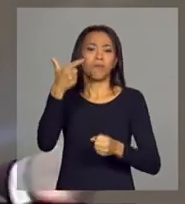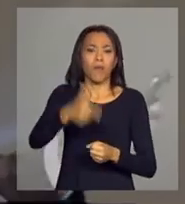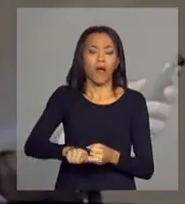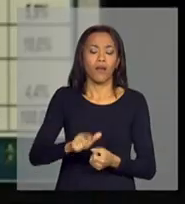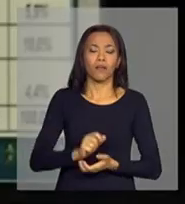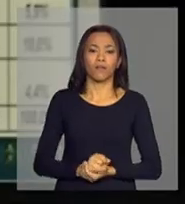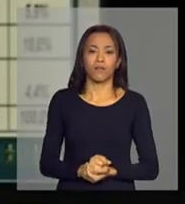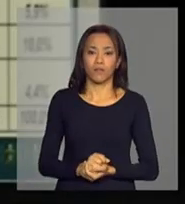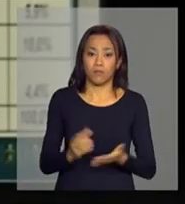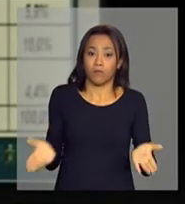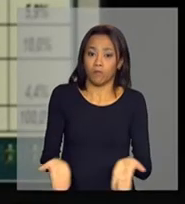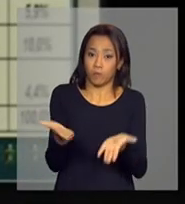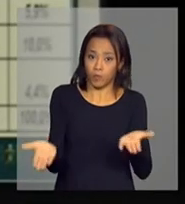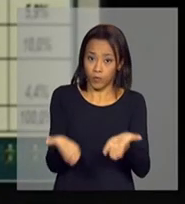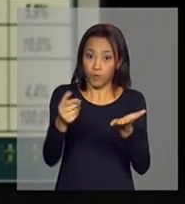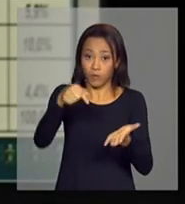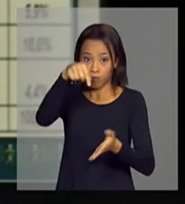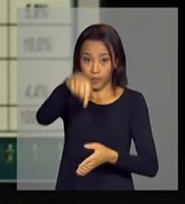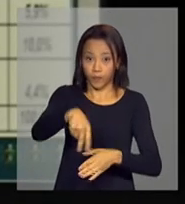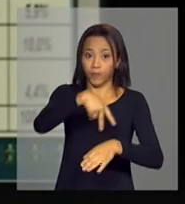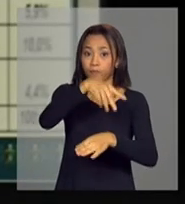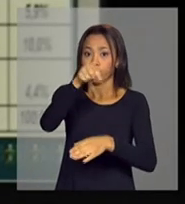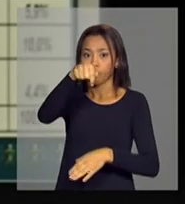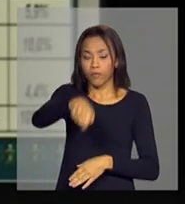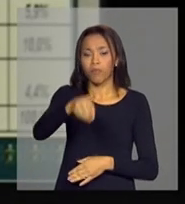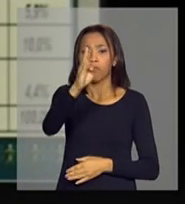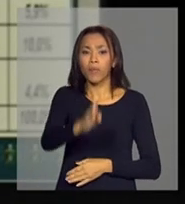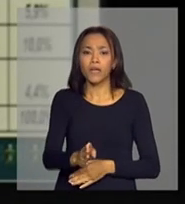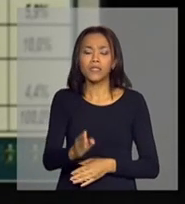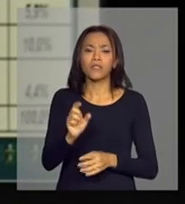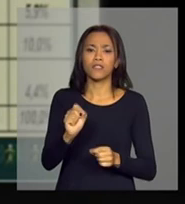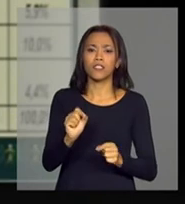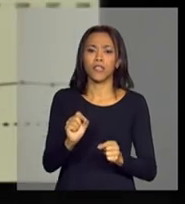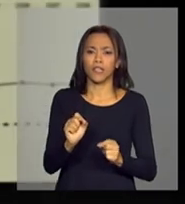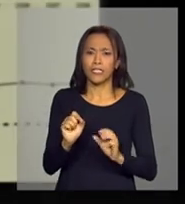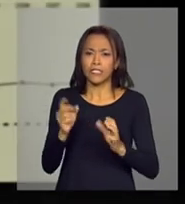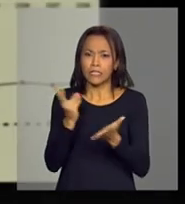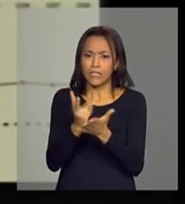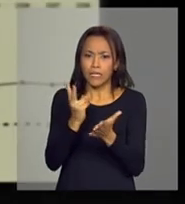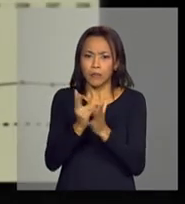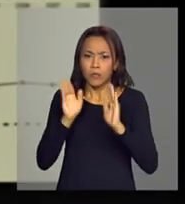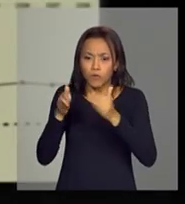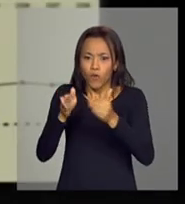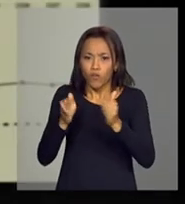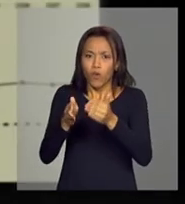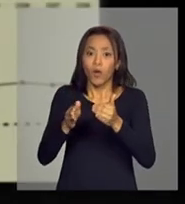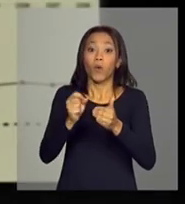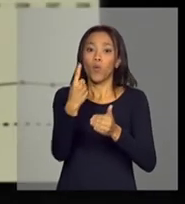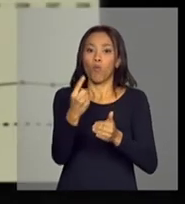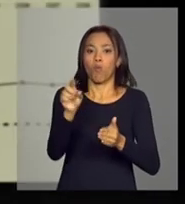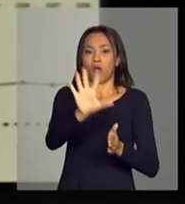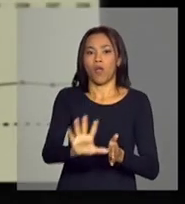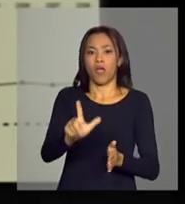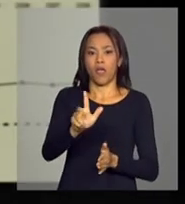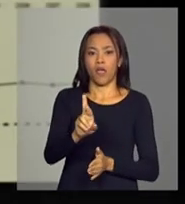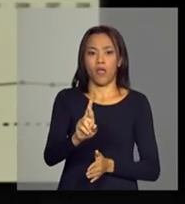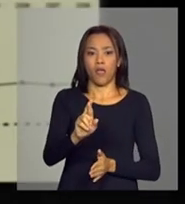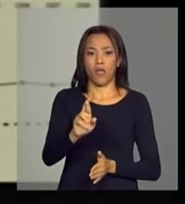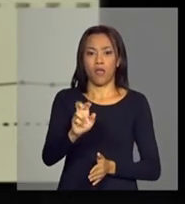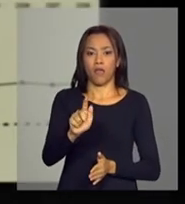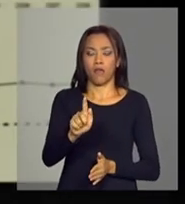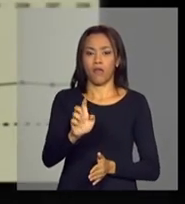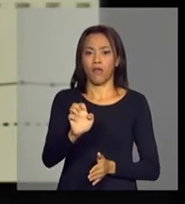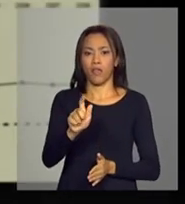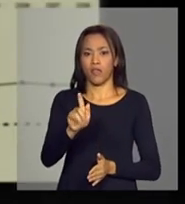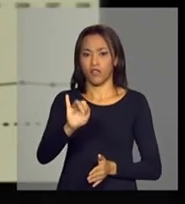movimento importante no Brasil de desconcentração regional. Mas nós temos que ter claro que esse